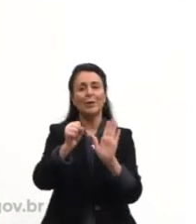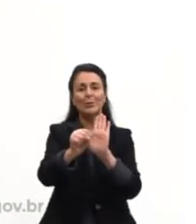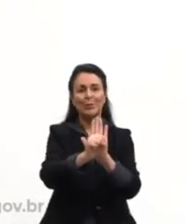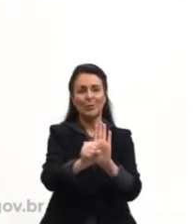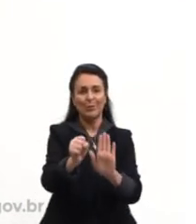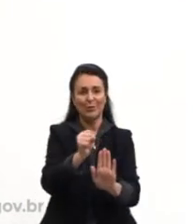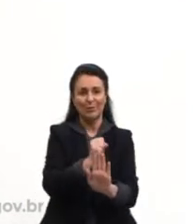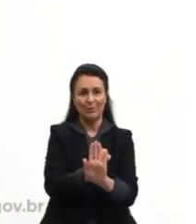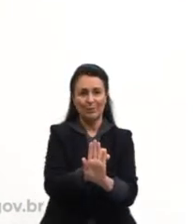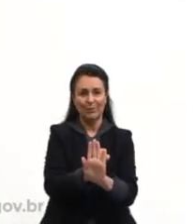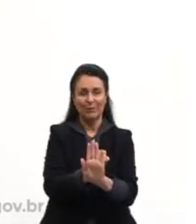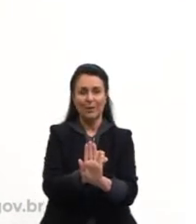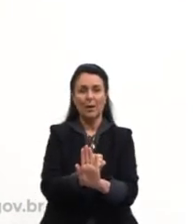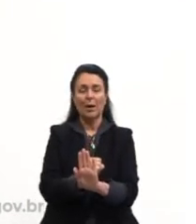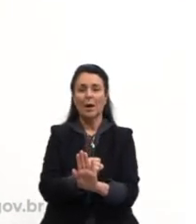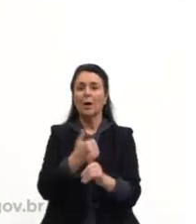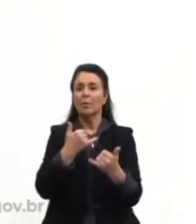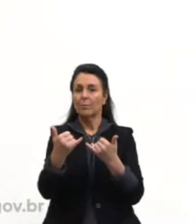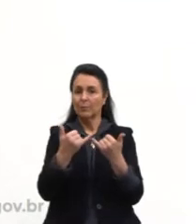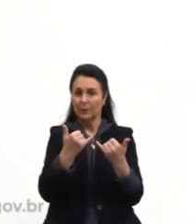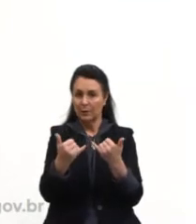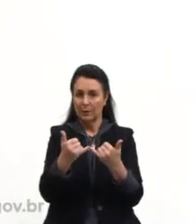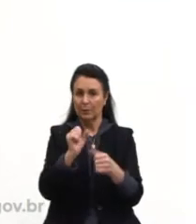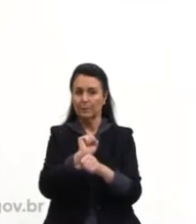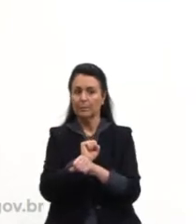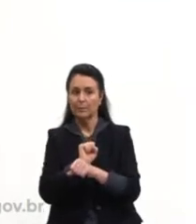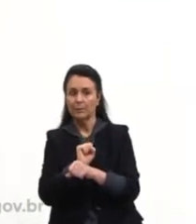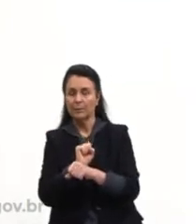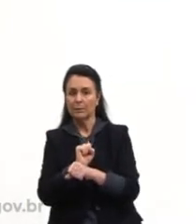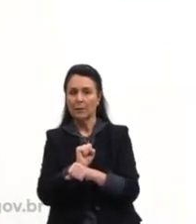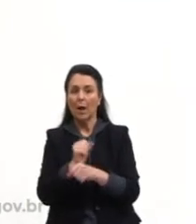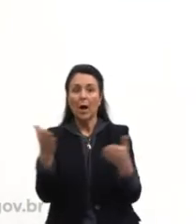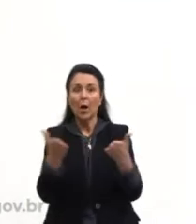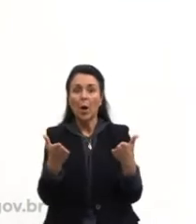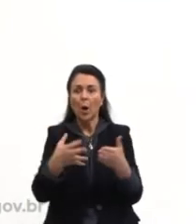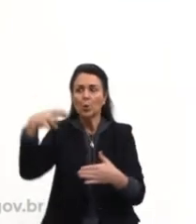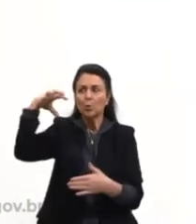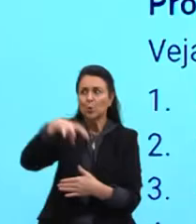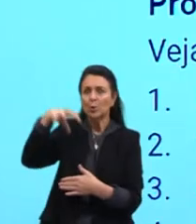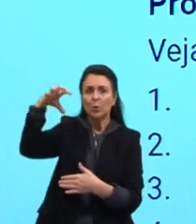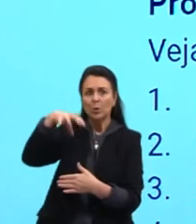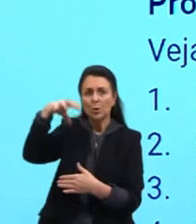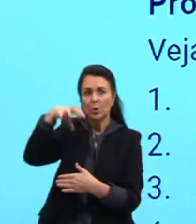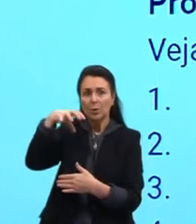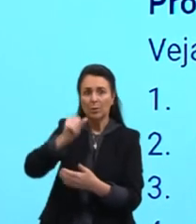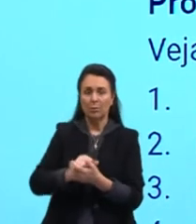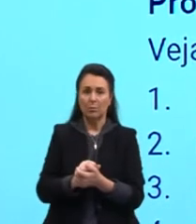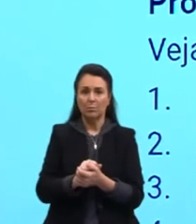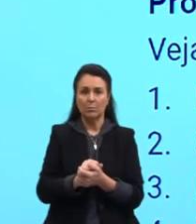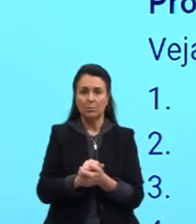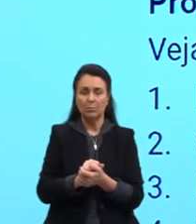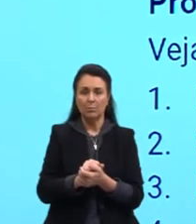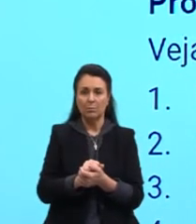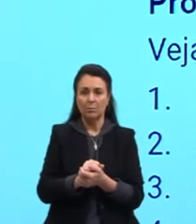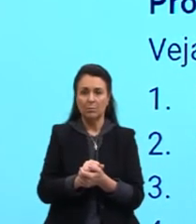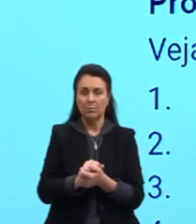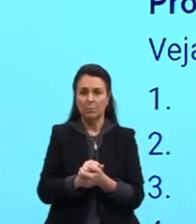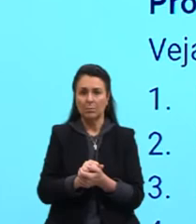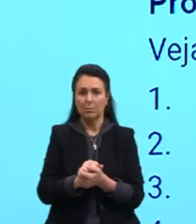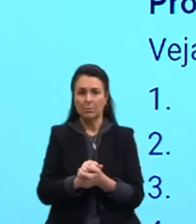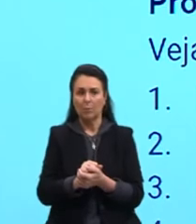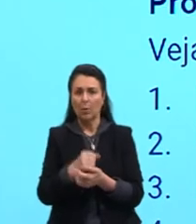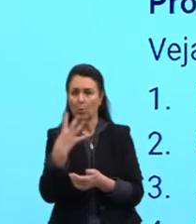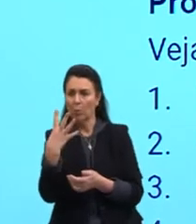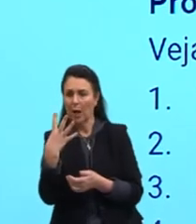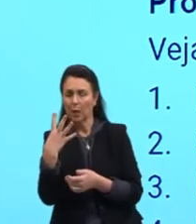ver um exemplo. It's raining. Está chovendo. Ok? It's four o'clock. Quatro